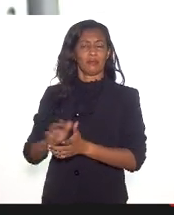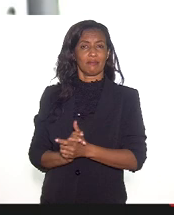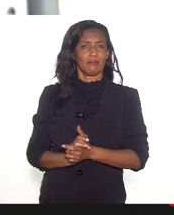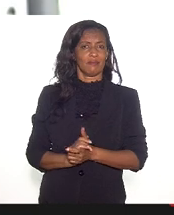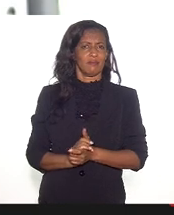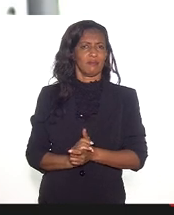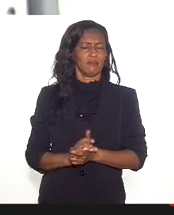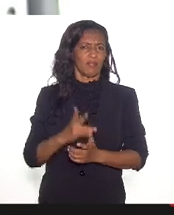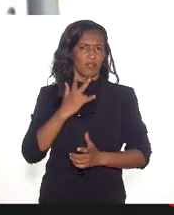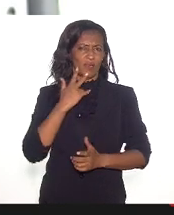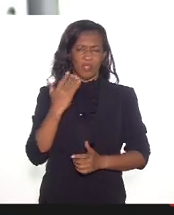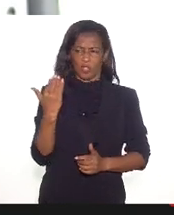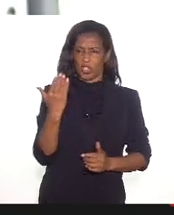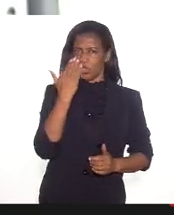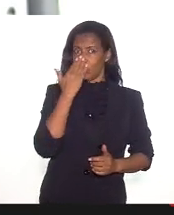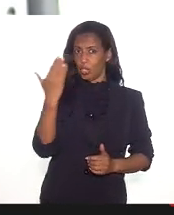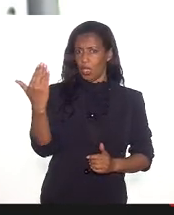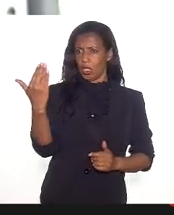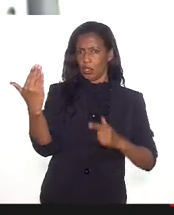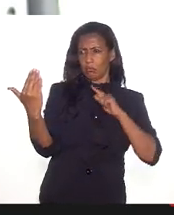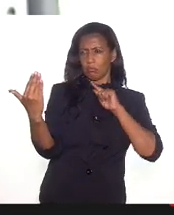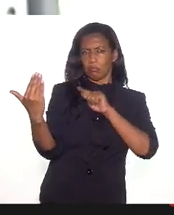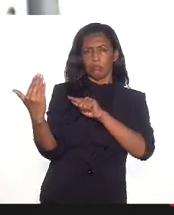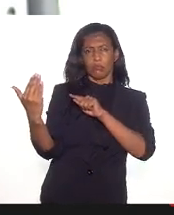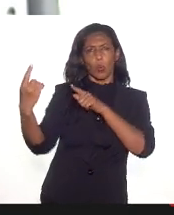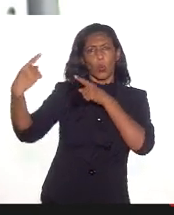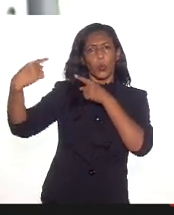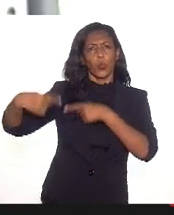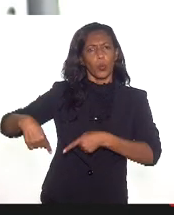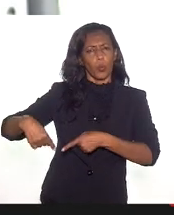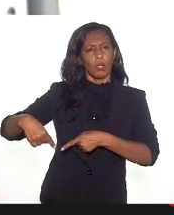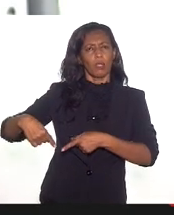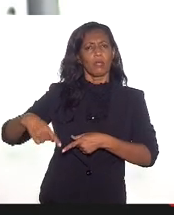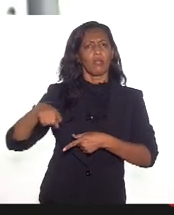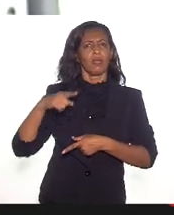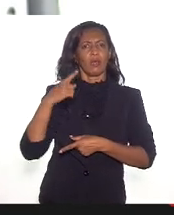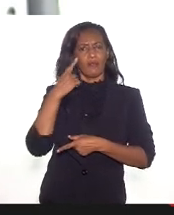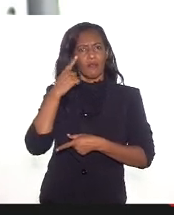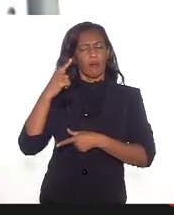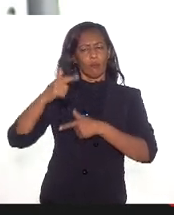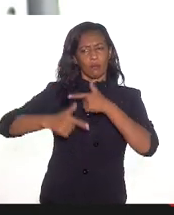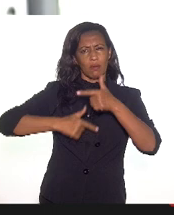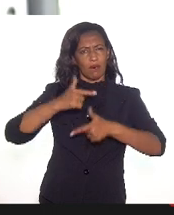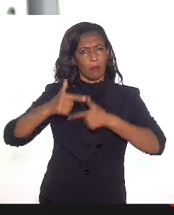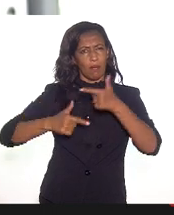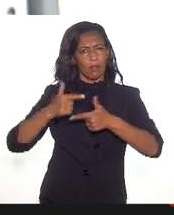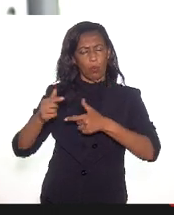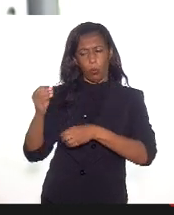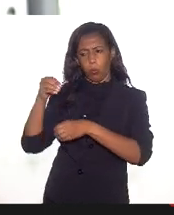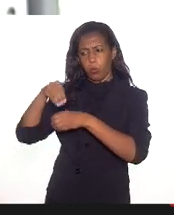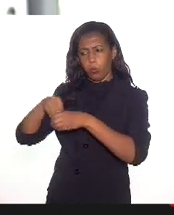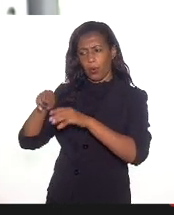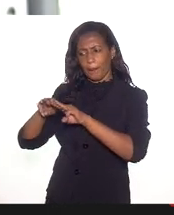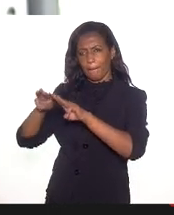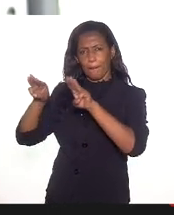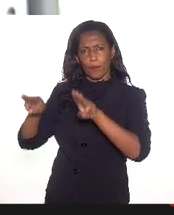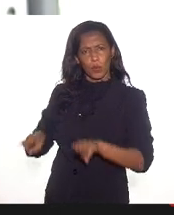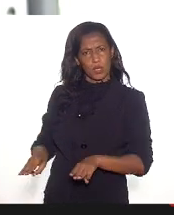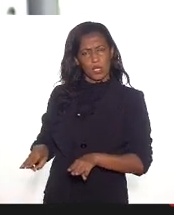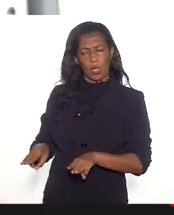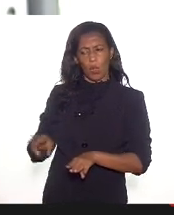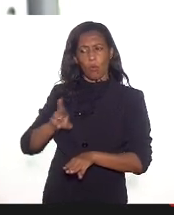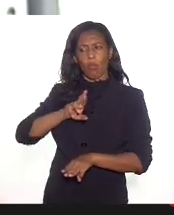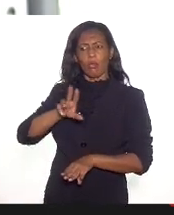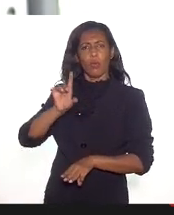diria que estamos diante de um desafio de considerar como trabalhadores de museus, não apenas